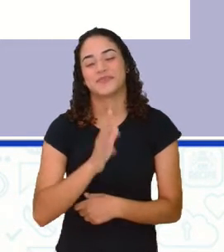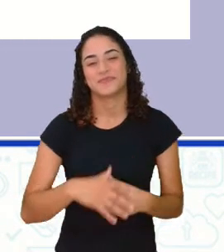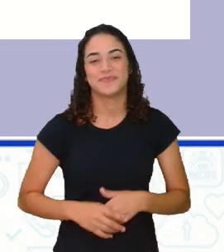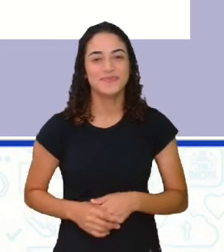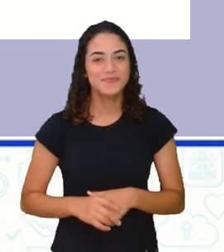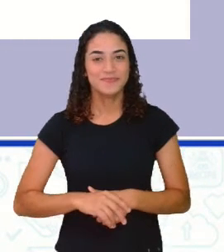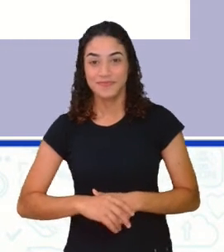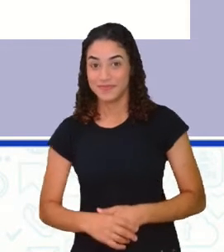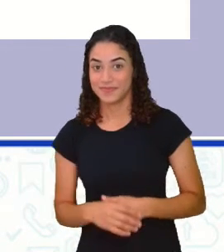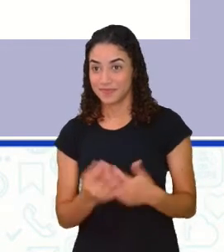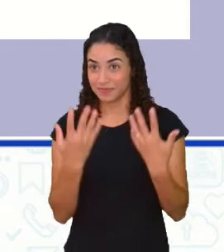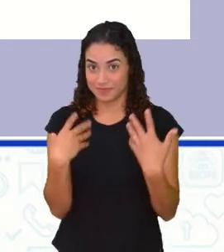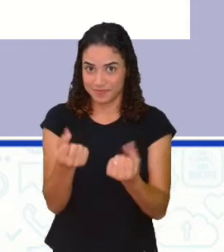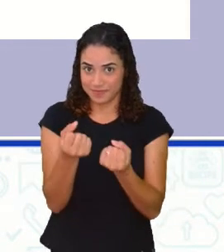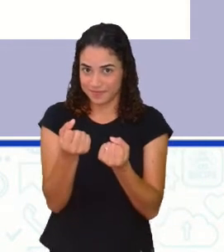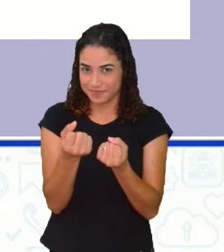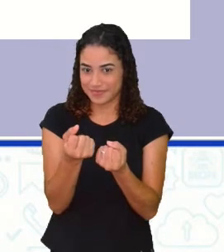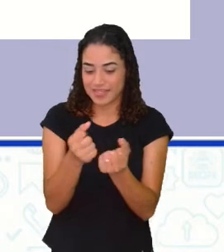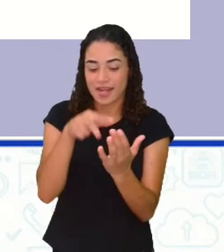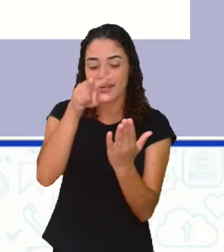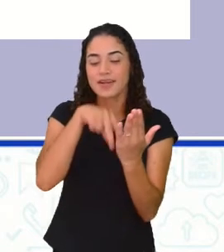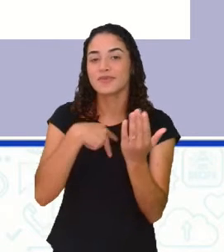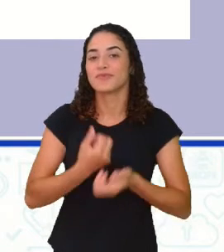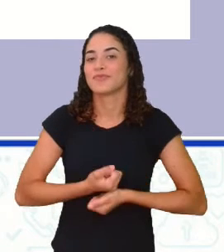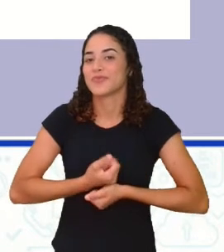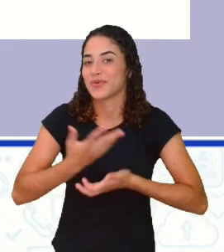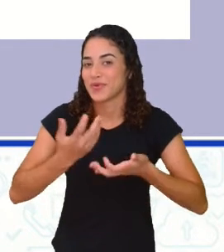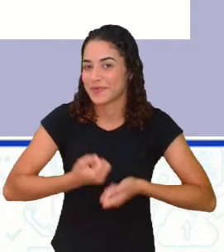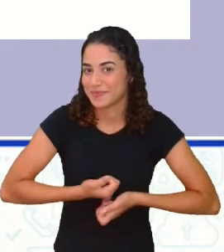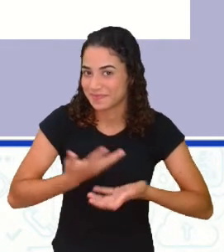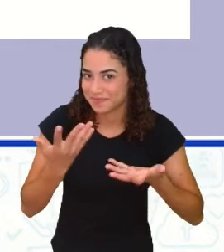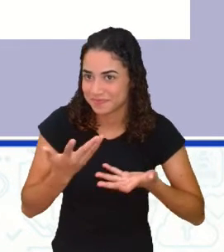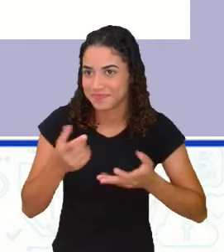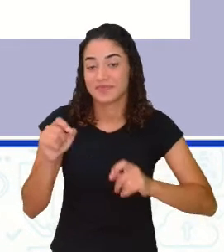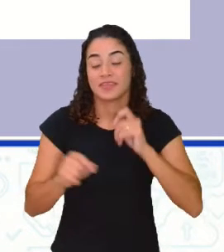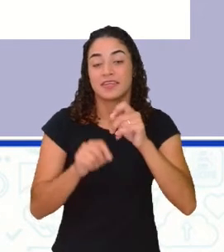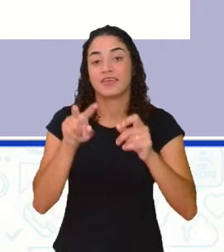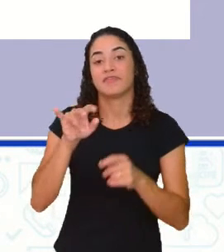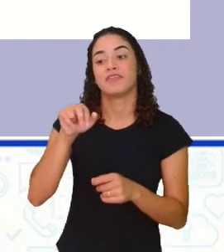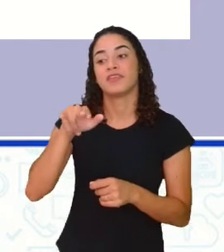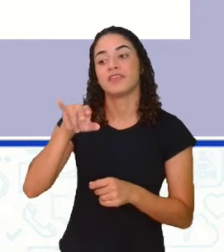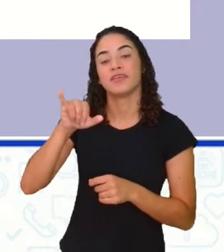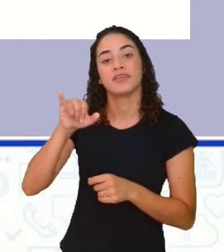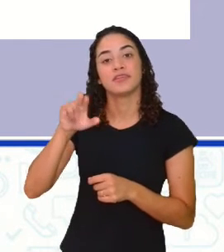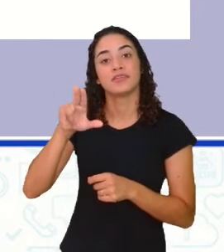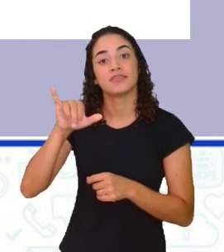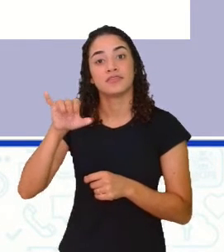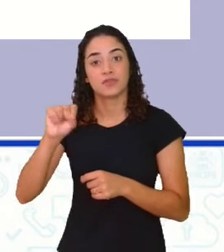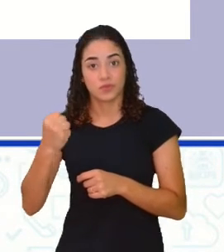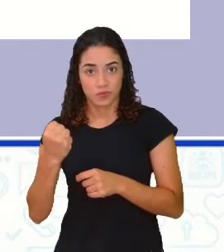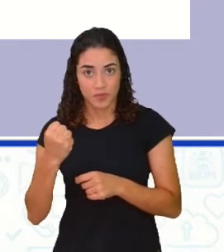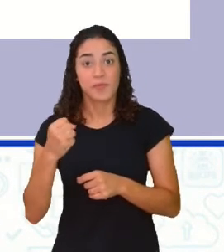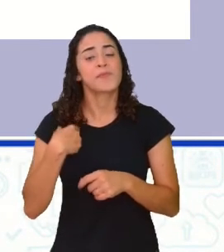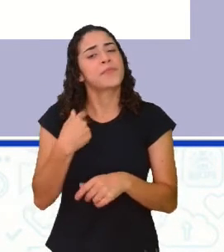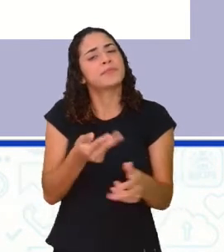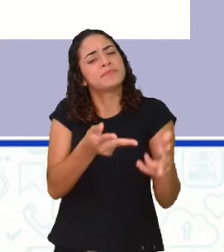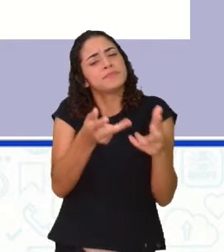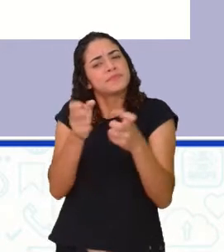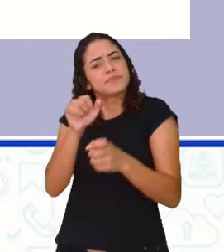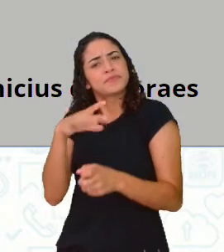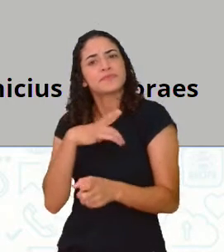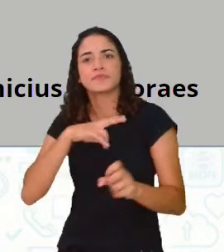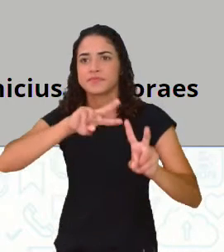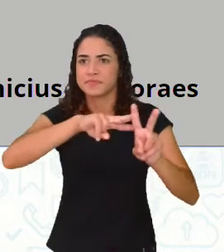Então, vamos ler agora um poema, não é? De Vinícius de Moraes e observar se tem esses